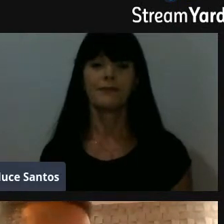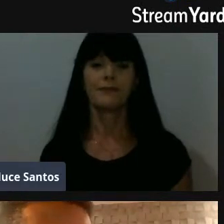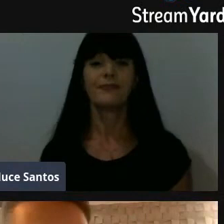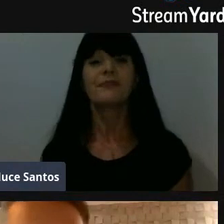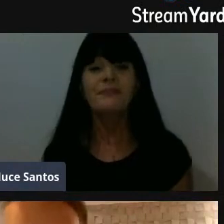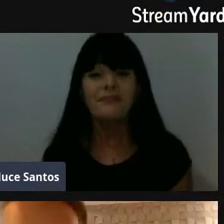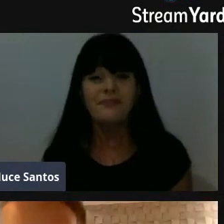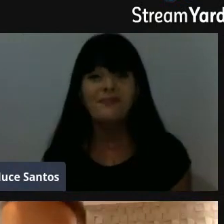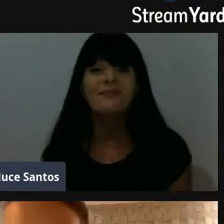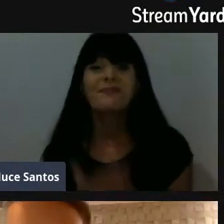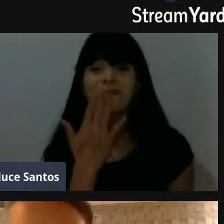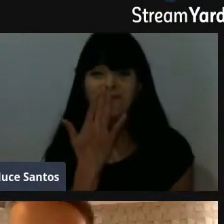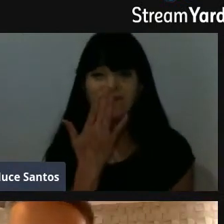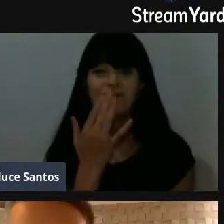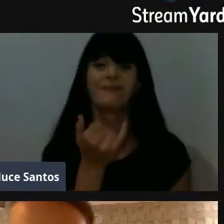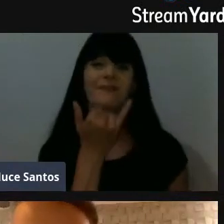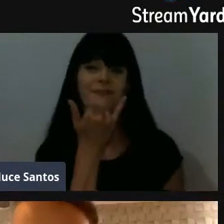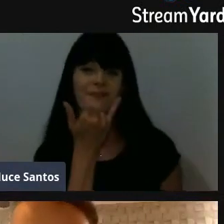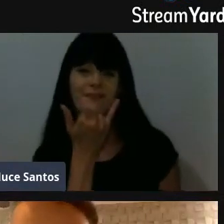Gente,